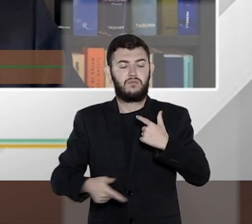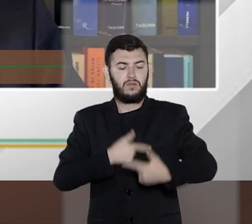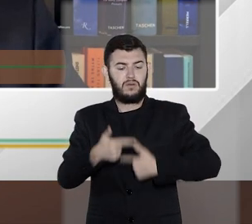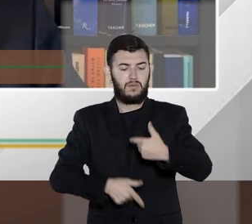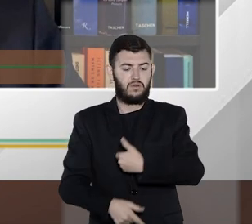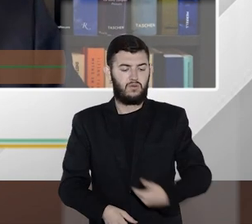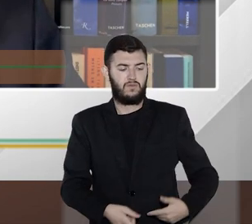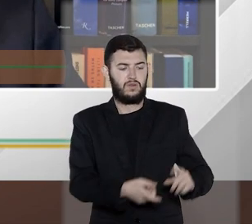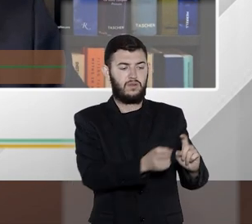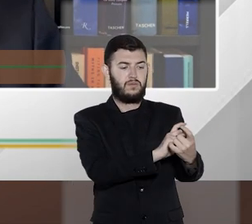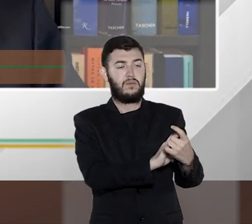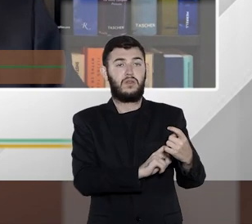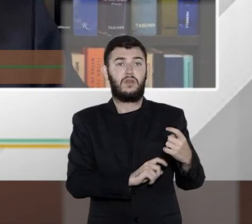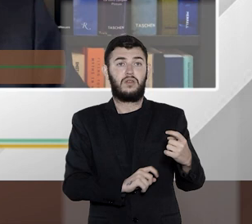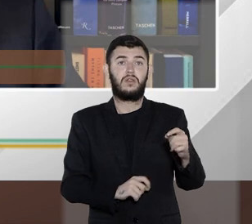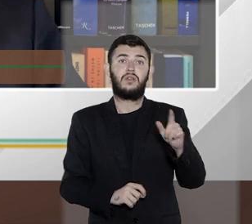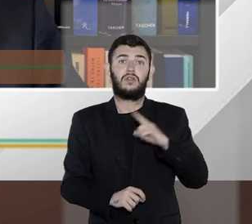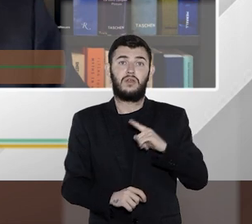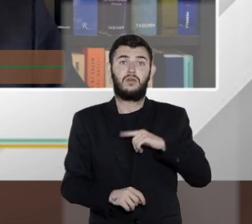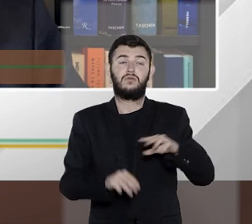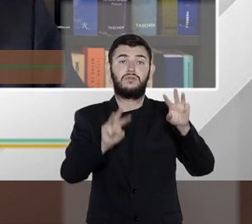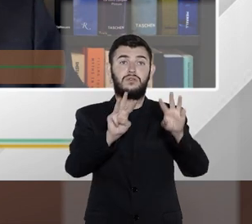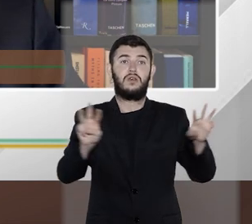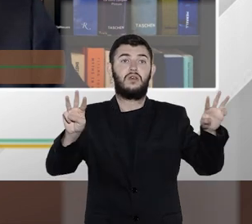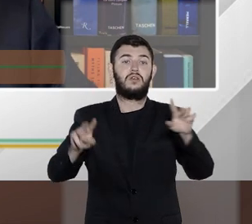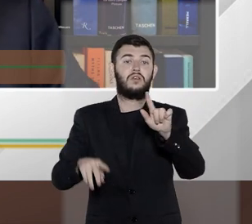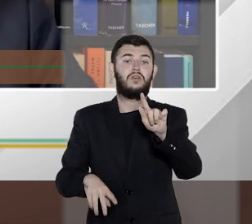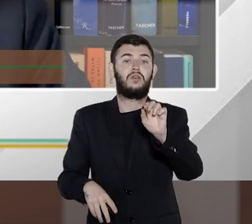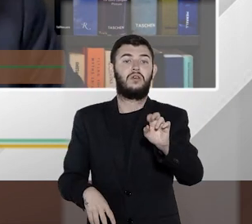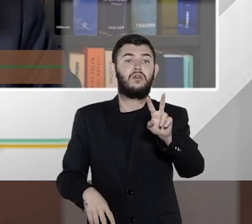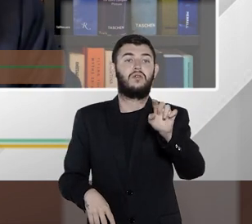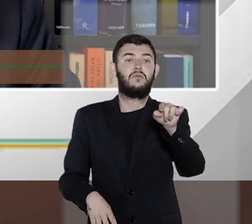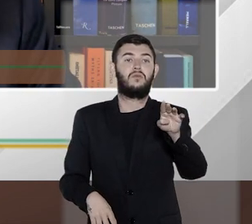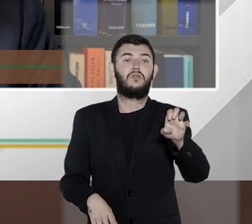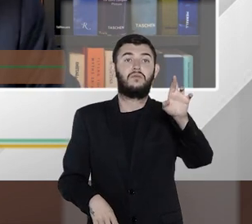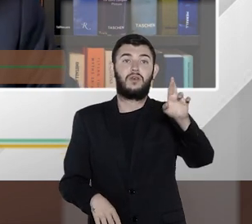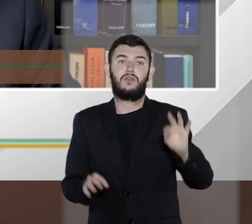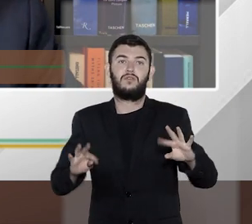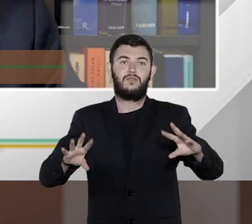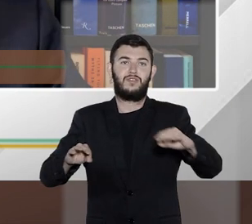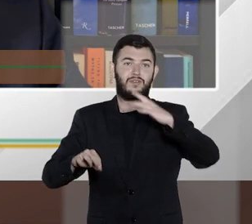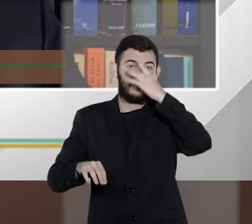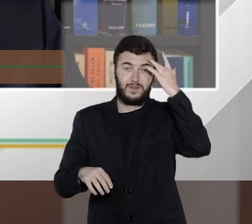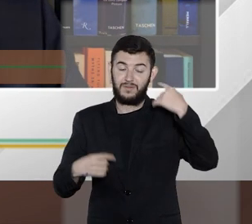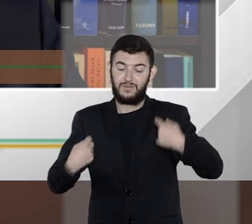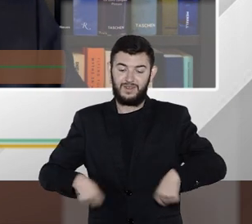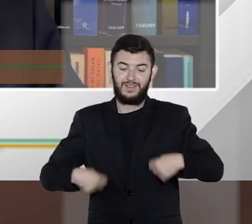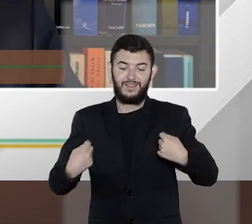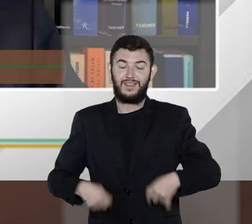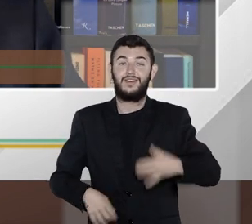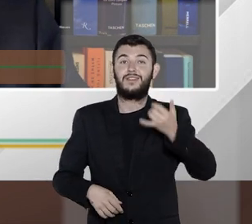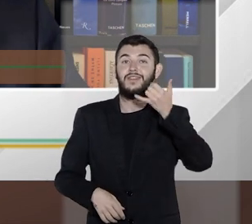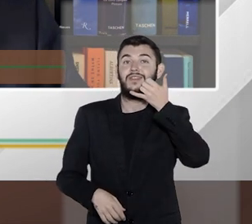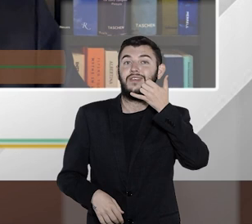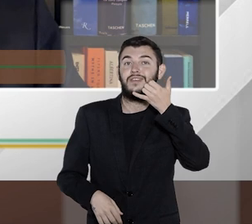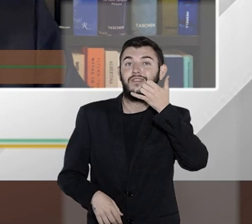administração pública federal, você tem lá o gov.br e todo mundo, então, tem de ter o smartphone, tem de ter